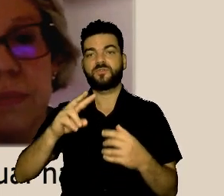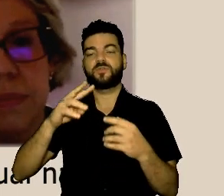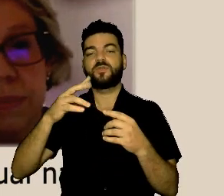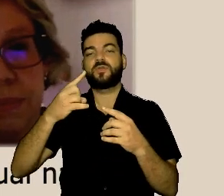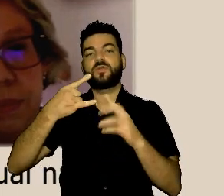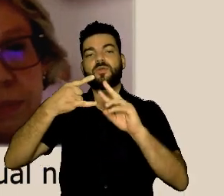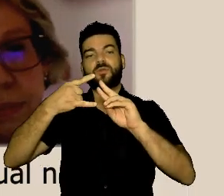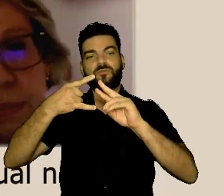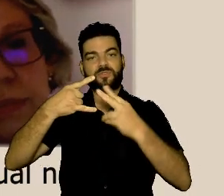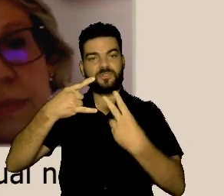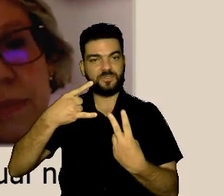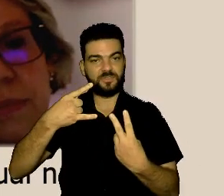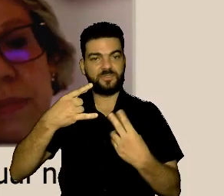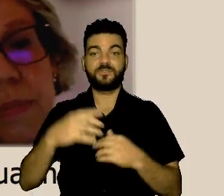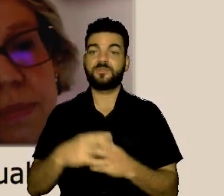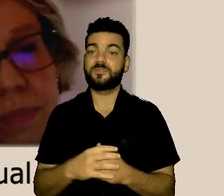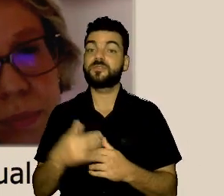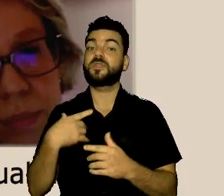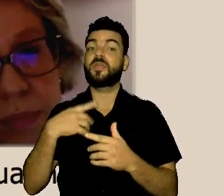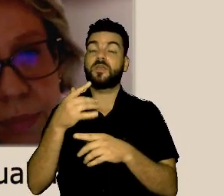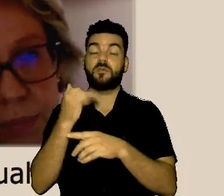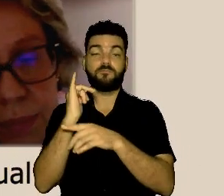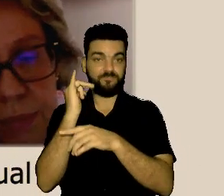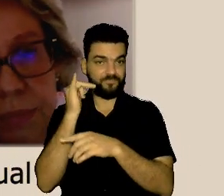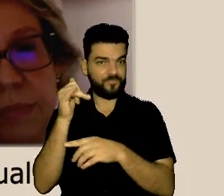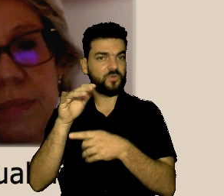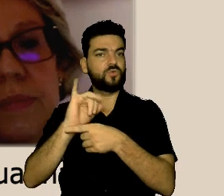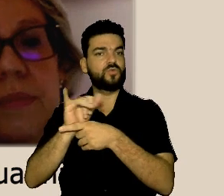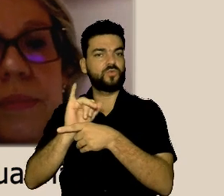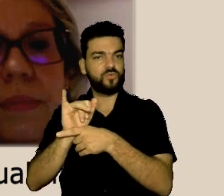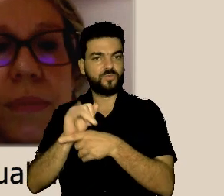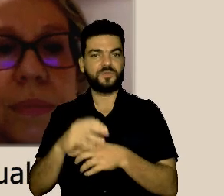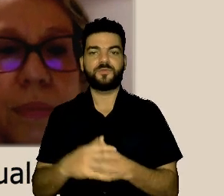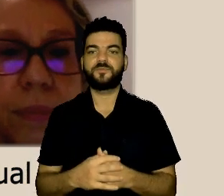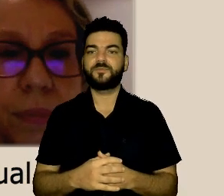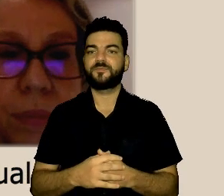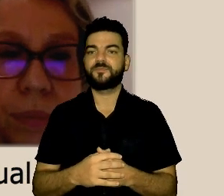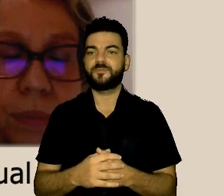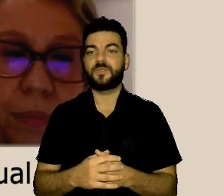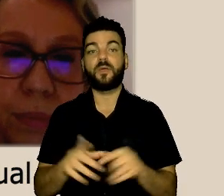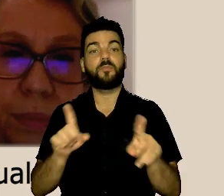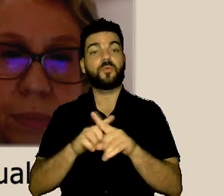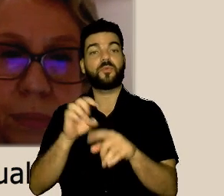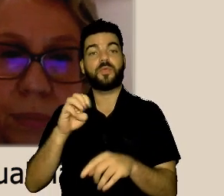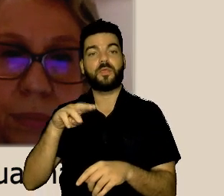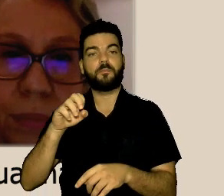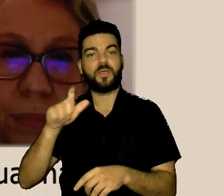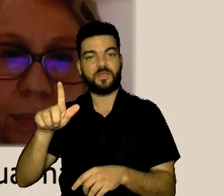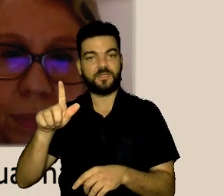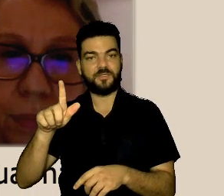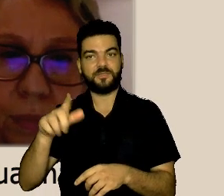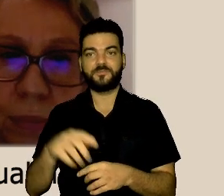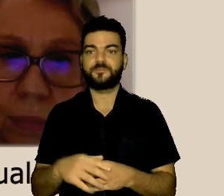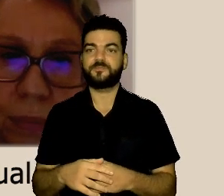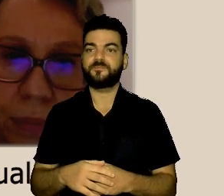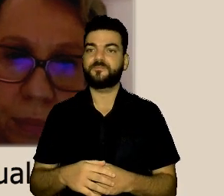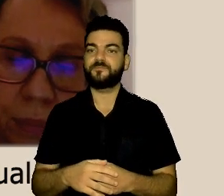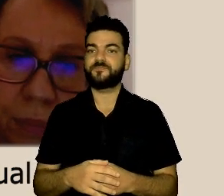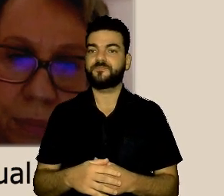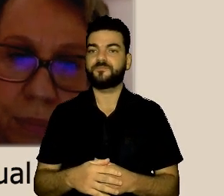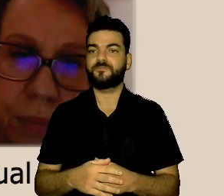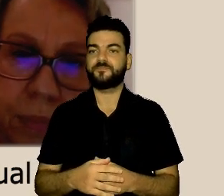canal da EMAG no YouTube, o EMAG TRF3. Eu sou Terezinha